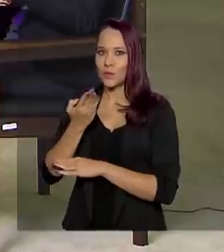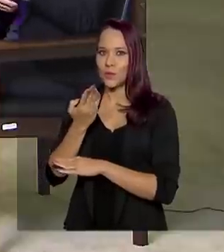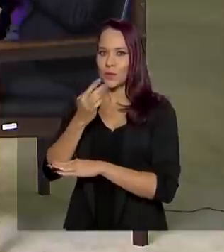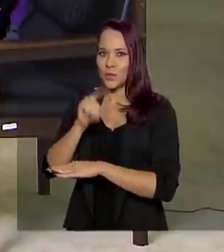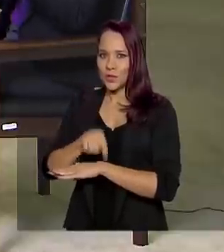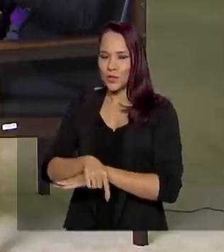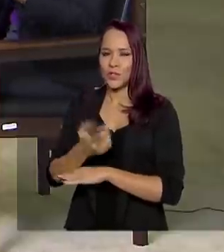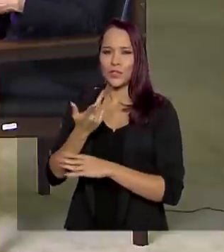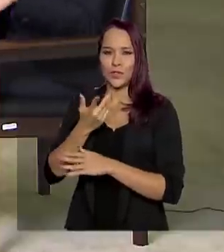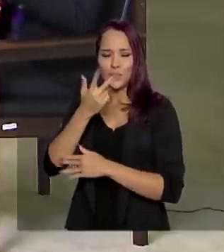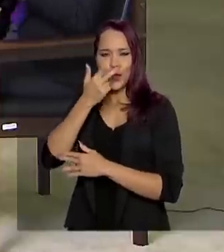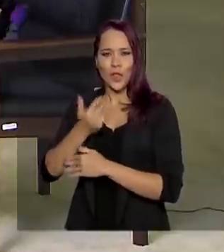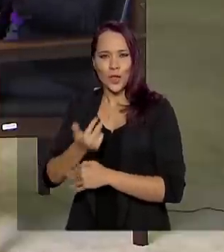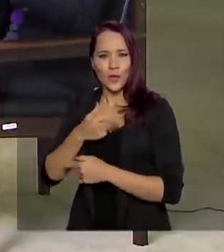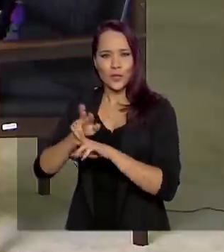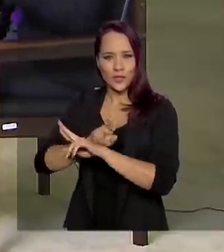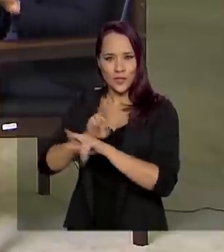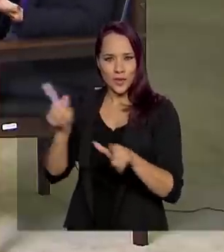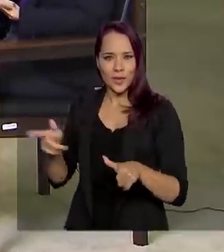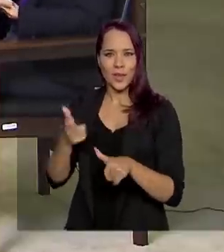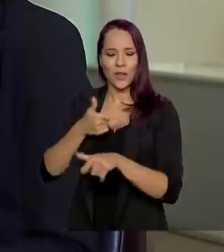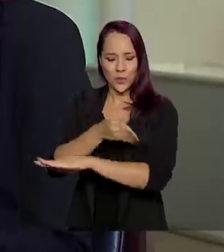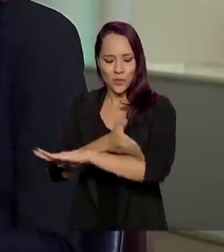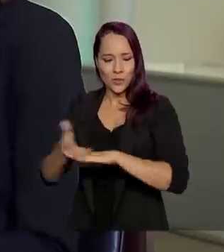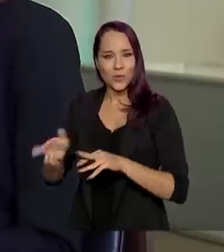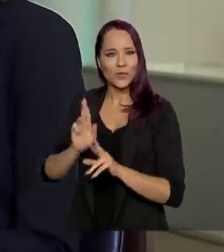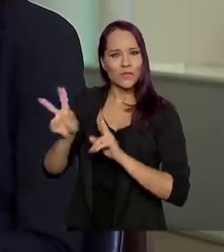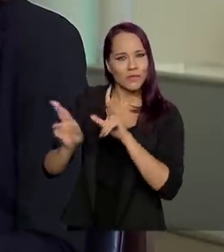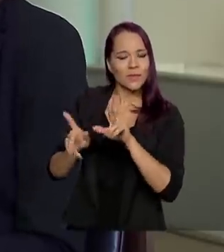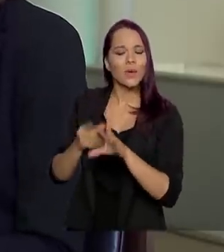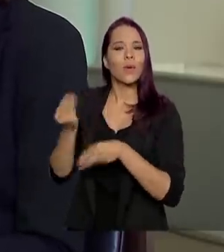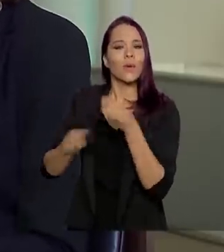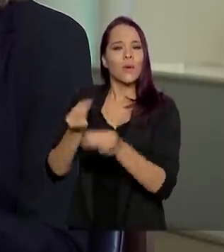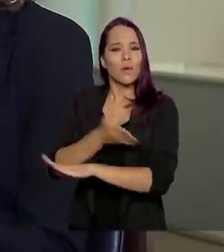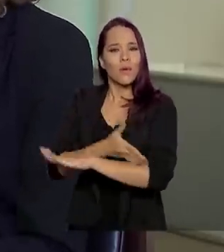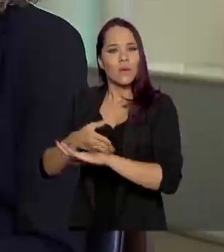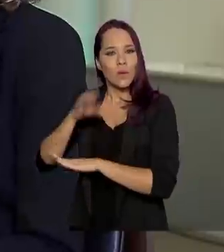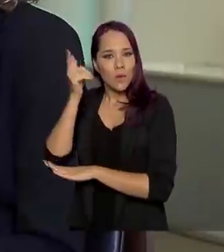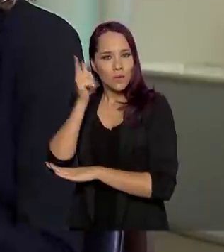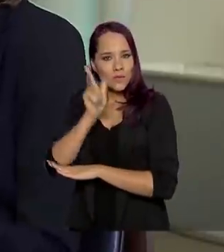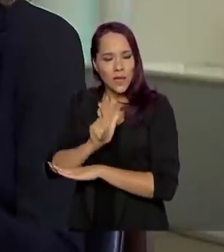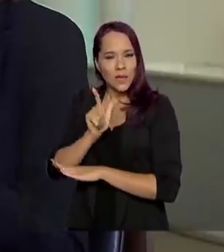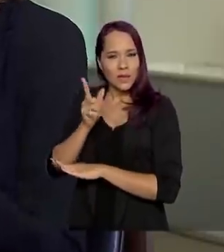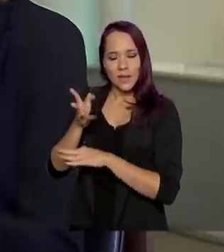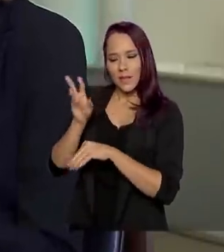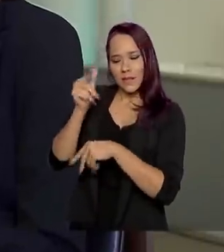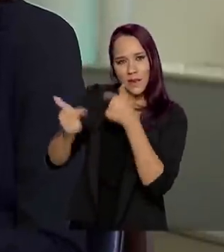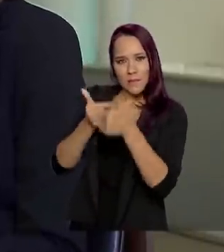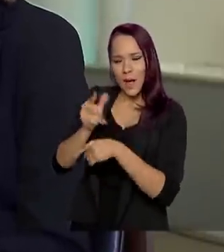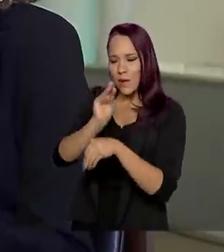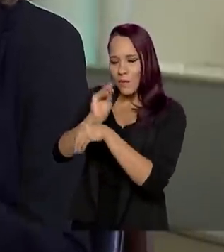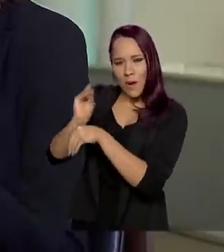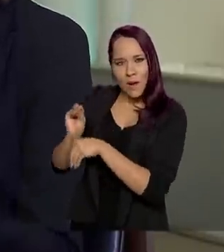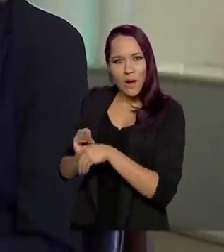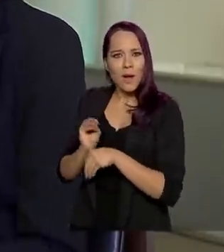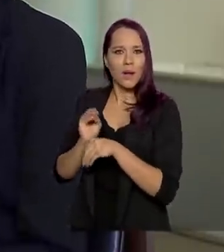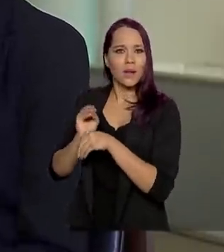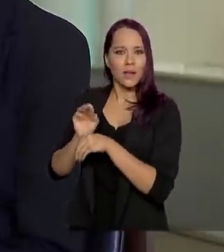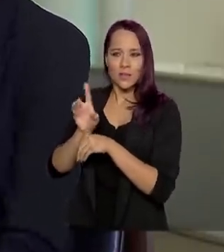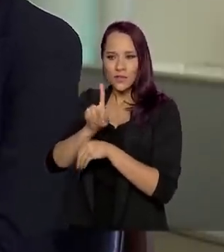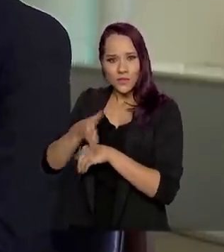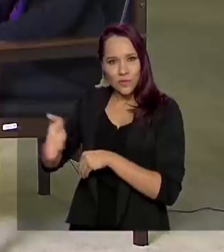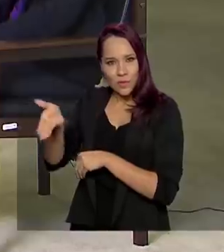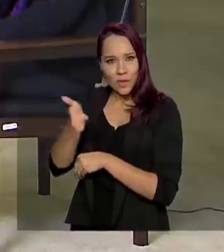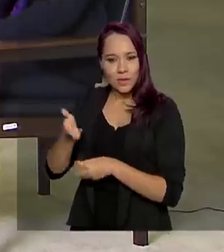línguas diferentes, com hábitos, costumes diferentes. Como que o governo consegue fazer esse trabalho unificado de cuidado